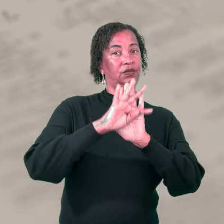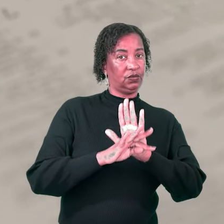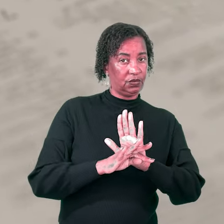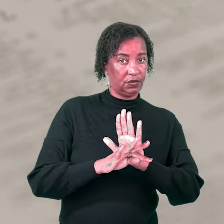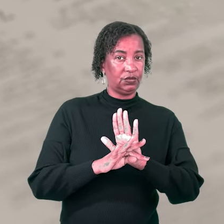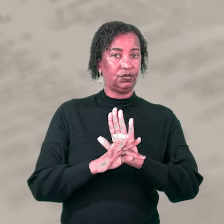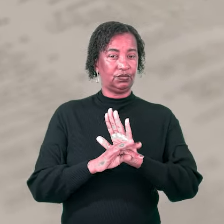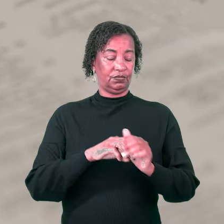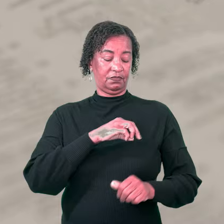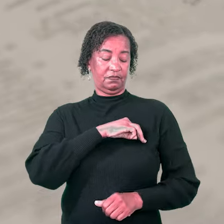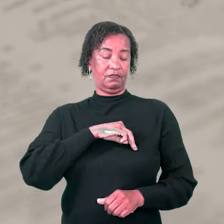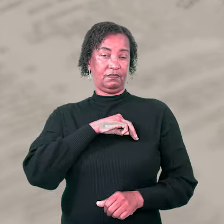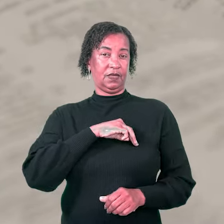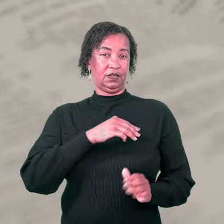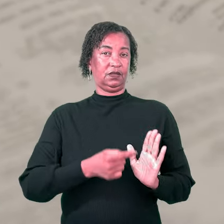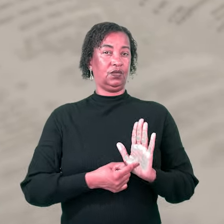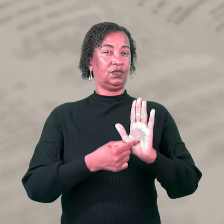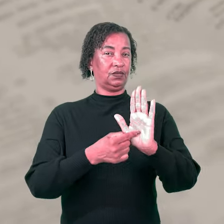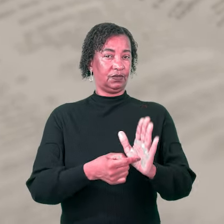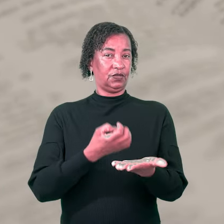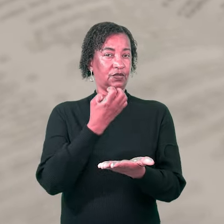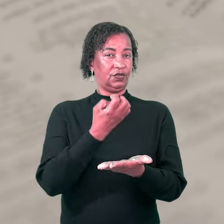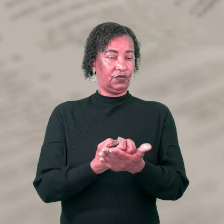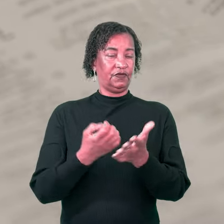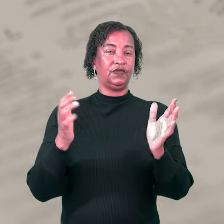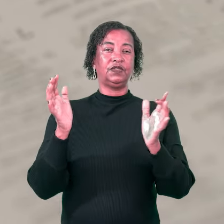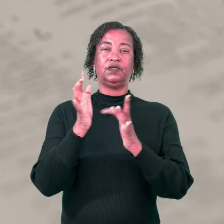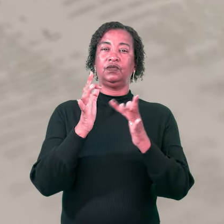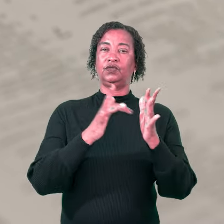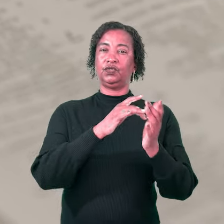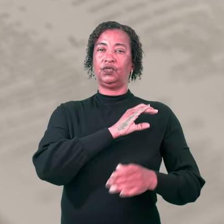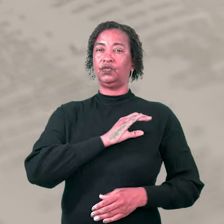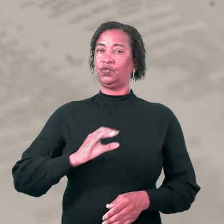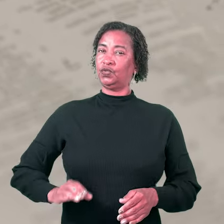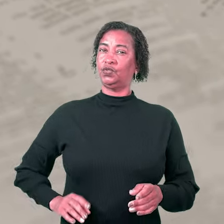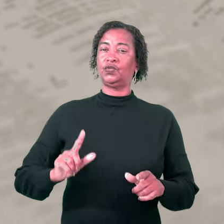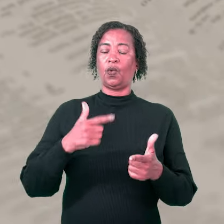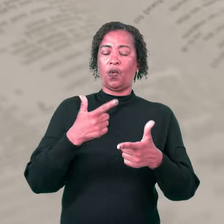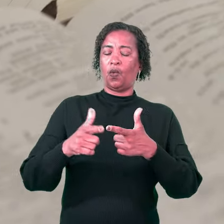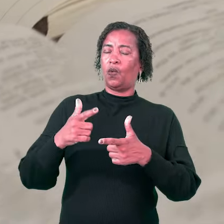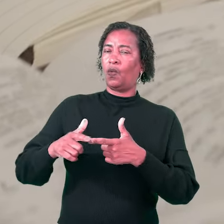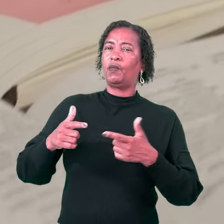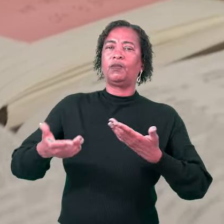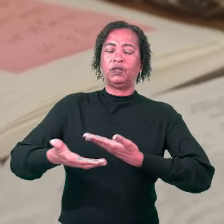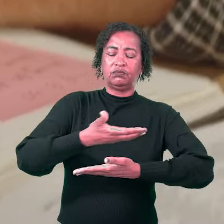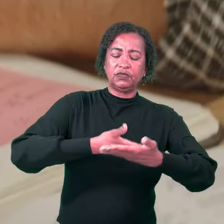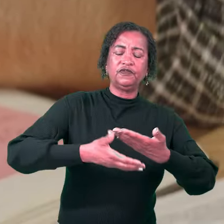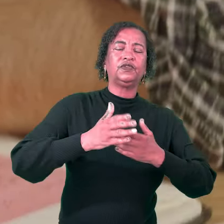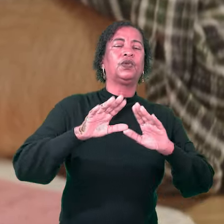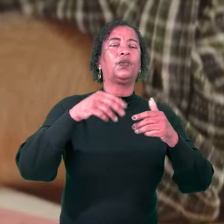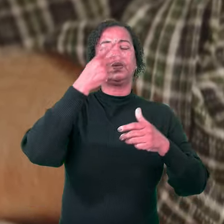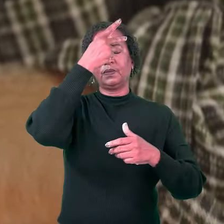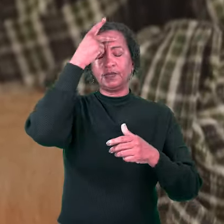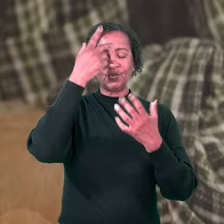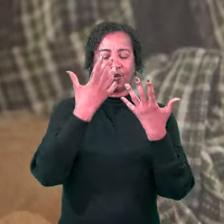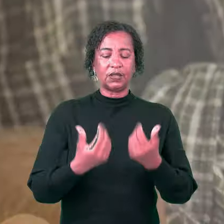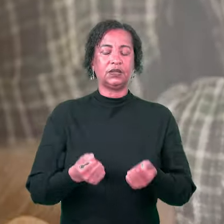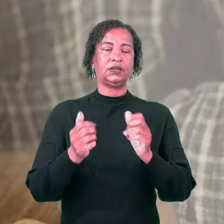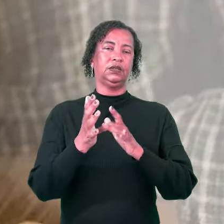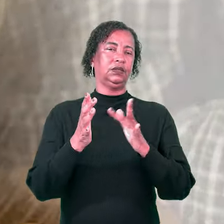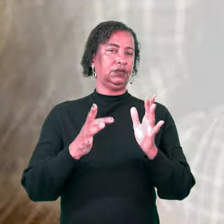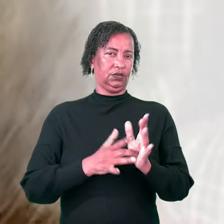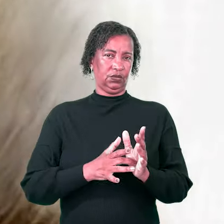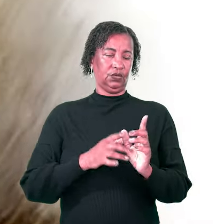é dessa forma que Mateus apresenta o evangelho de Jesus Cristo ou as crises que envolvem o tornar-se cristão. A